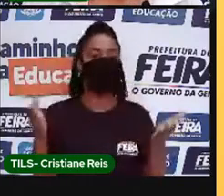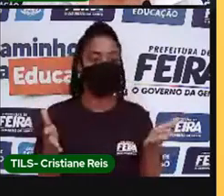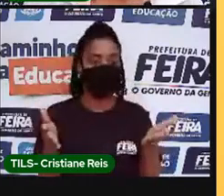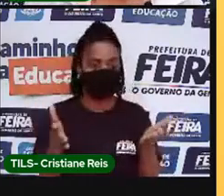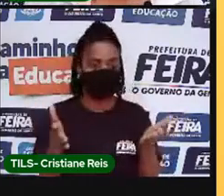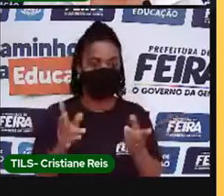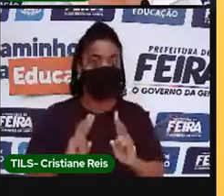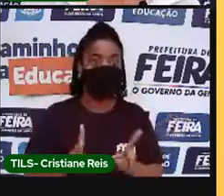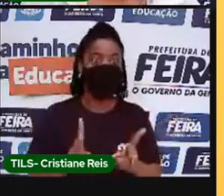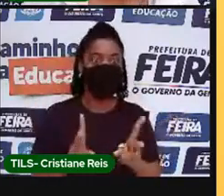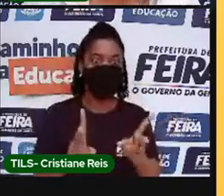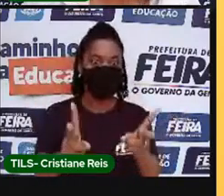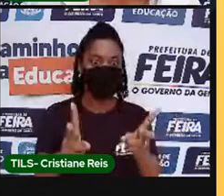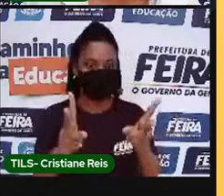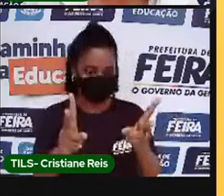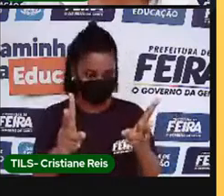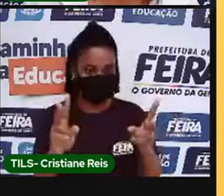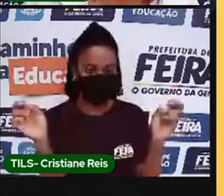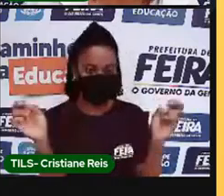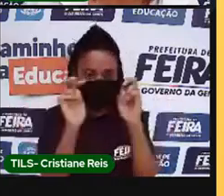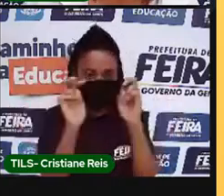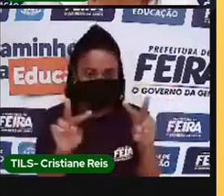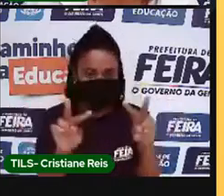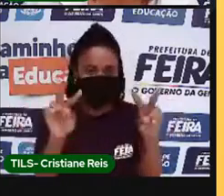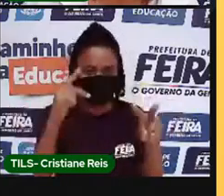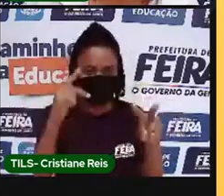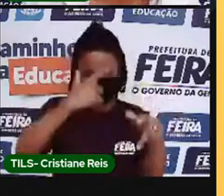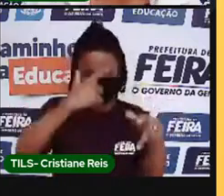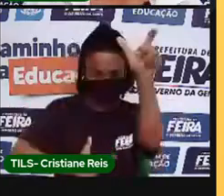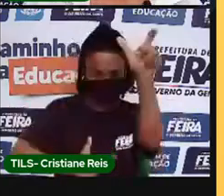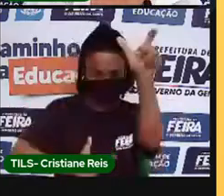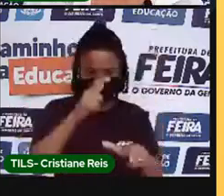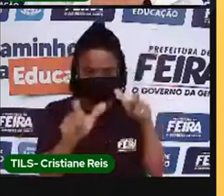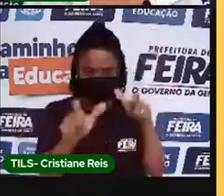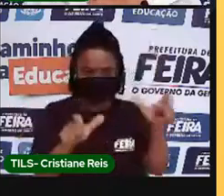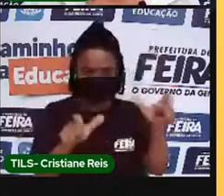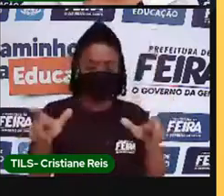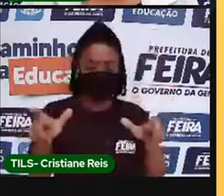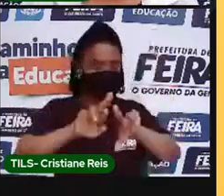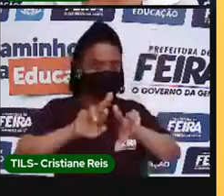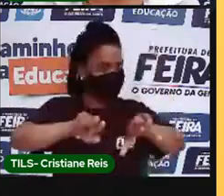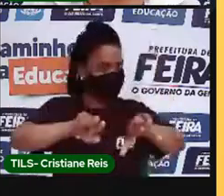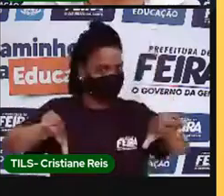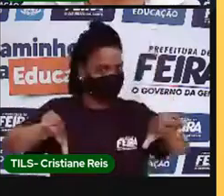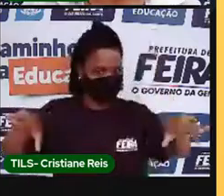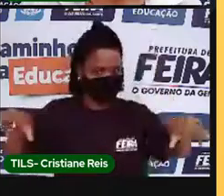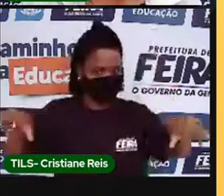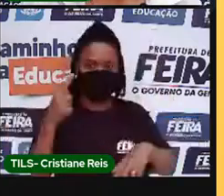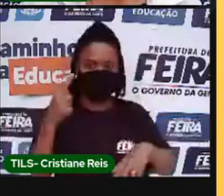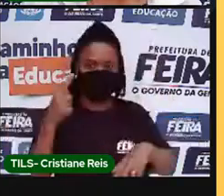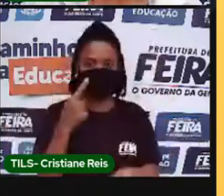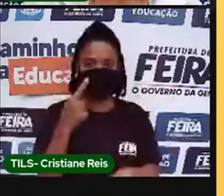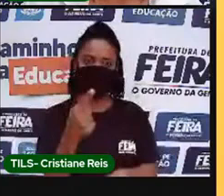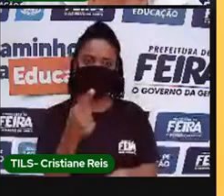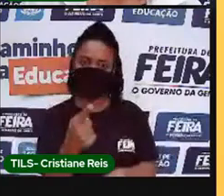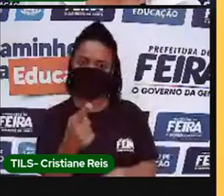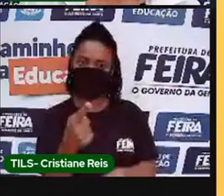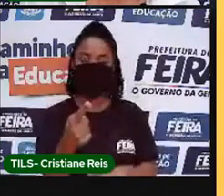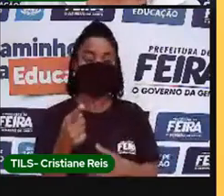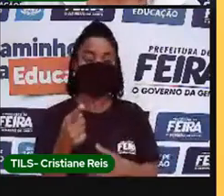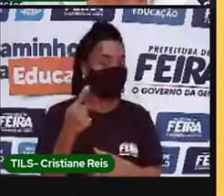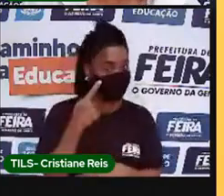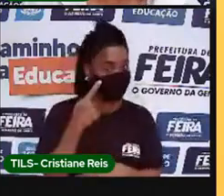nós somos diferentes naturalmente. Olha o que eu trouxe para vocês aqui hoje, holidays